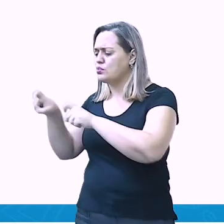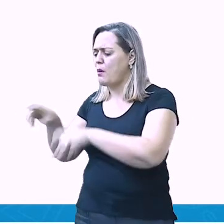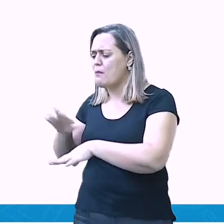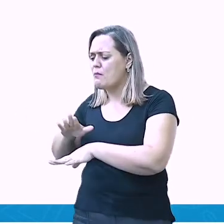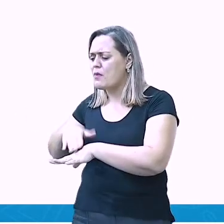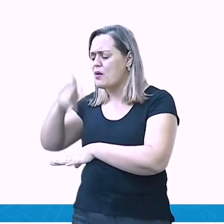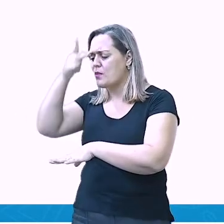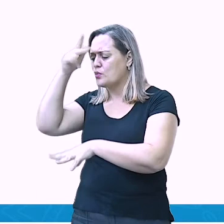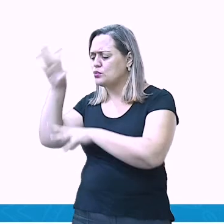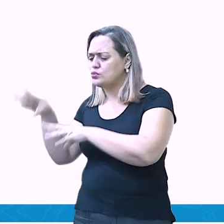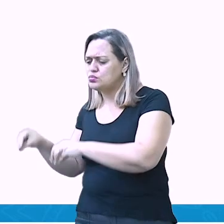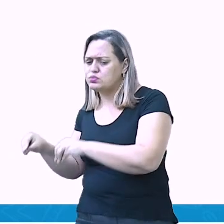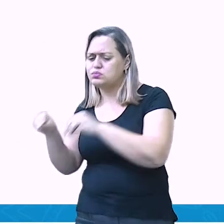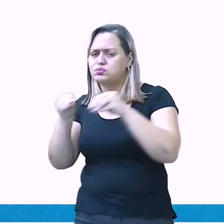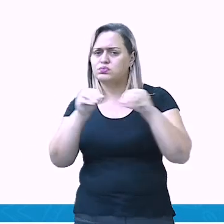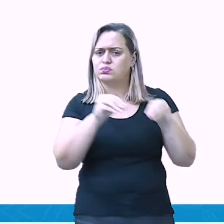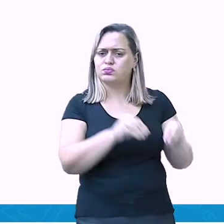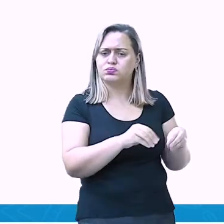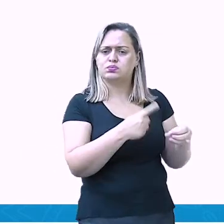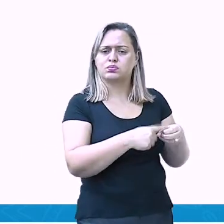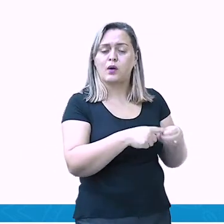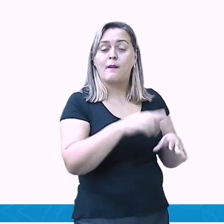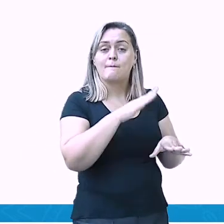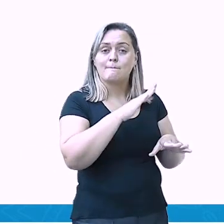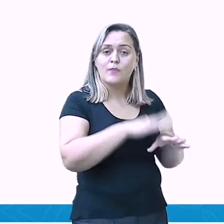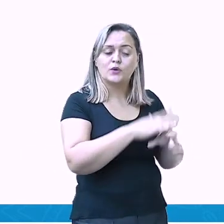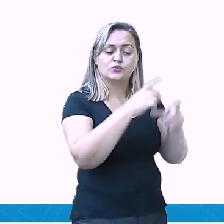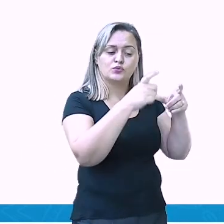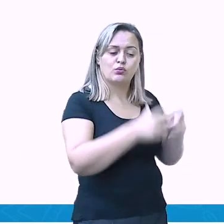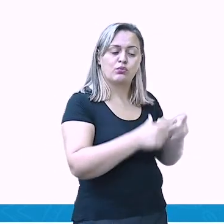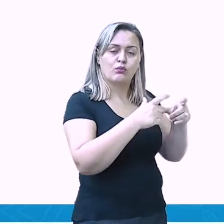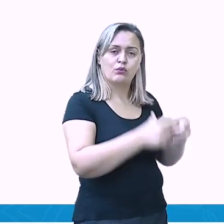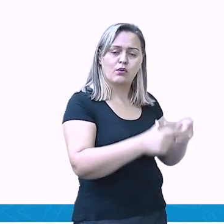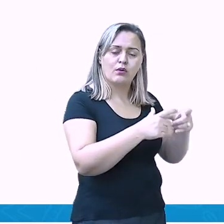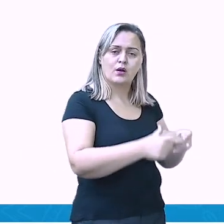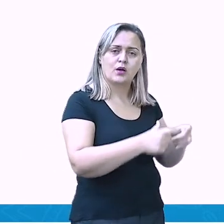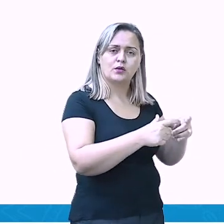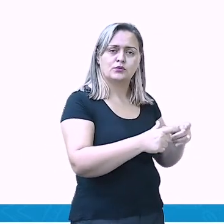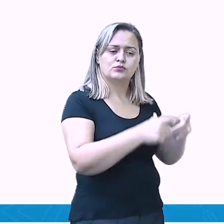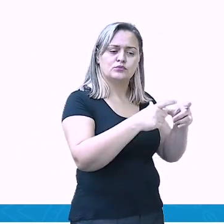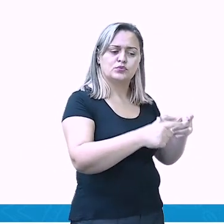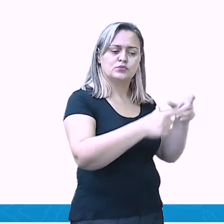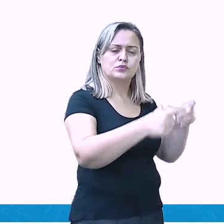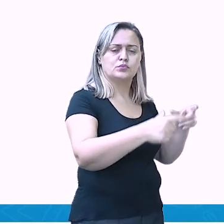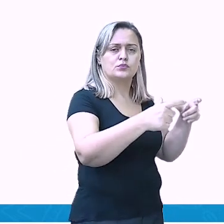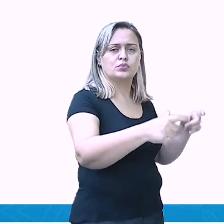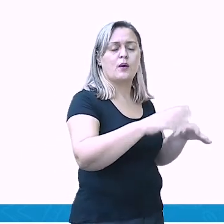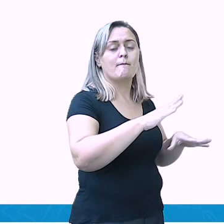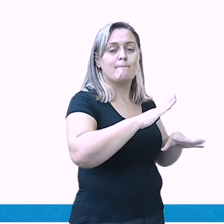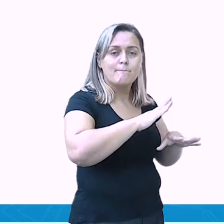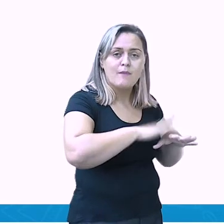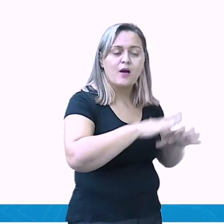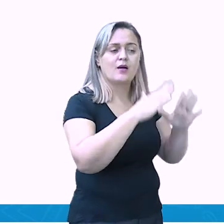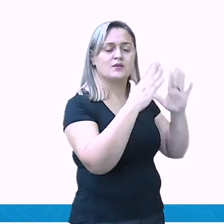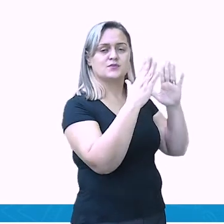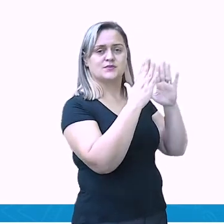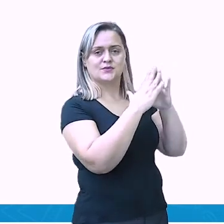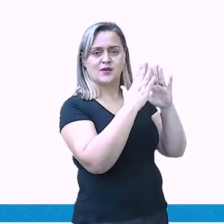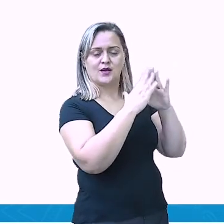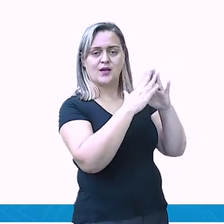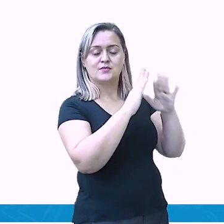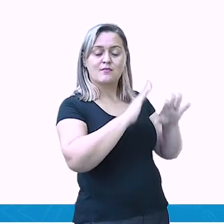terra ali vai ter que abrir para construir casas, mais postos serão colocados, mais ruas serão